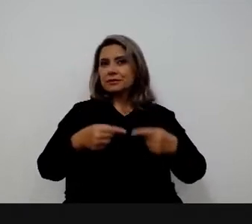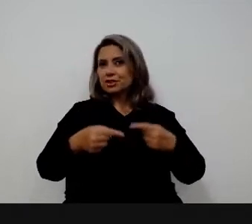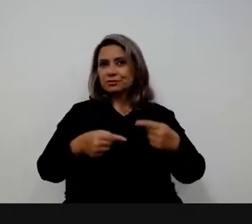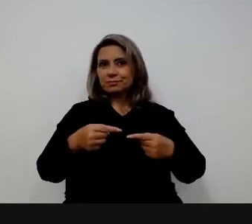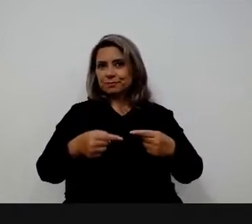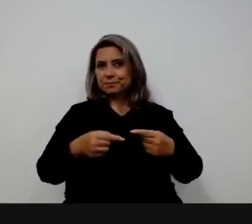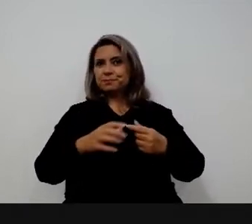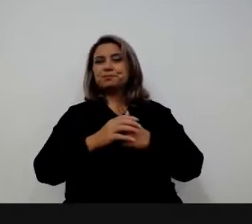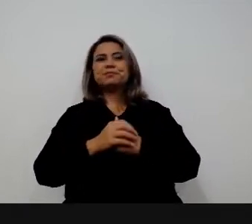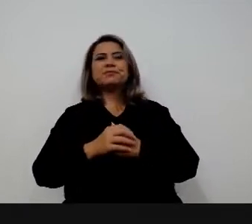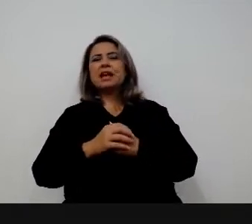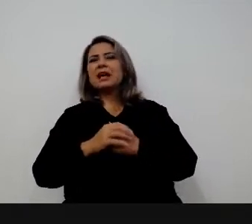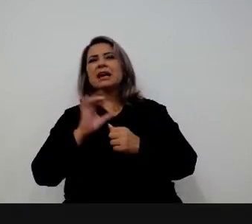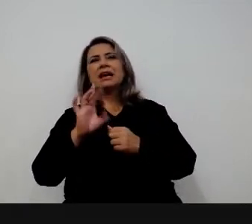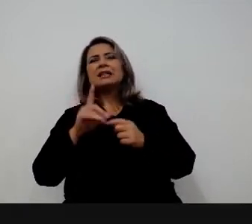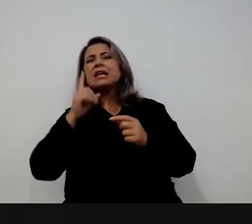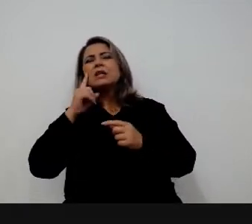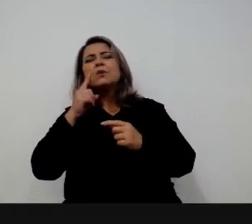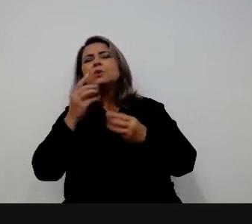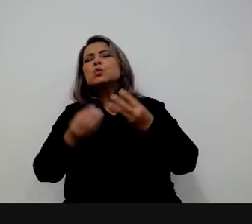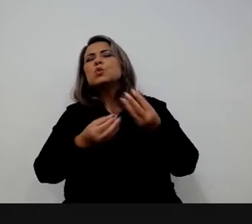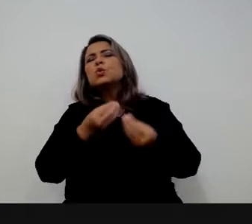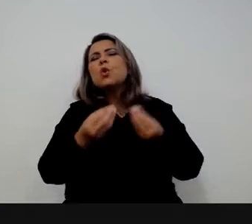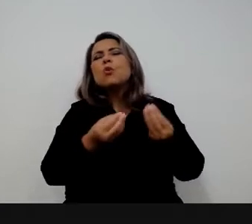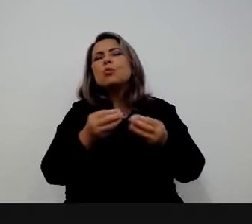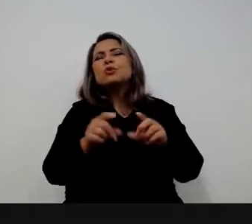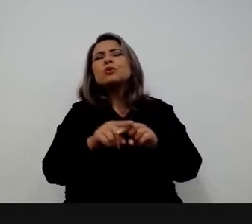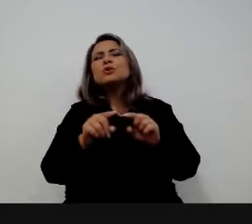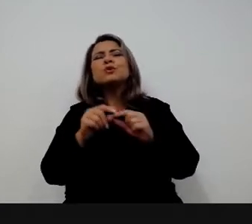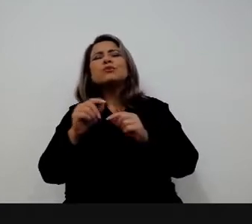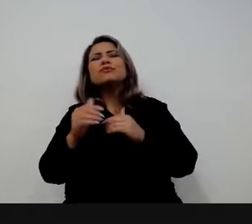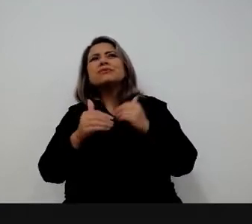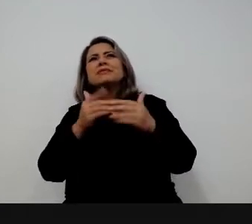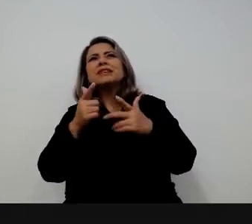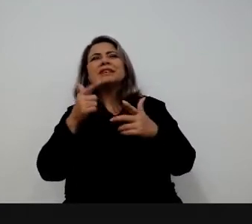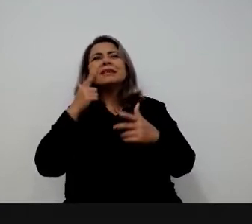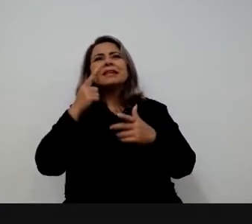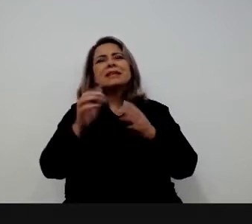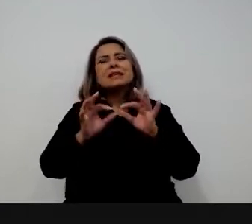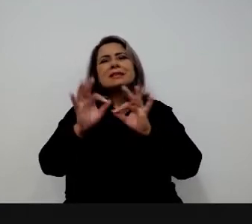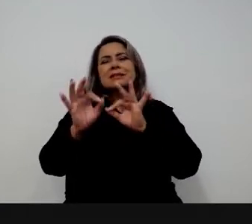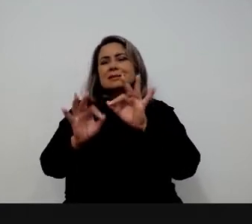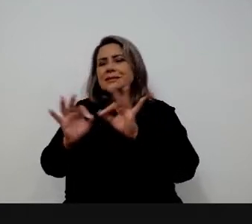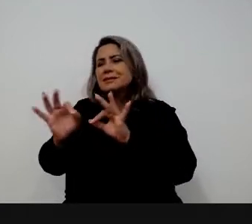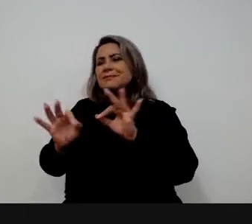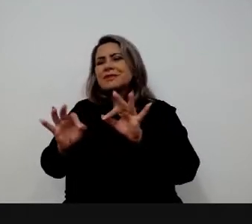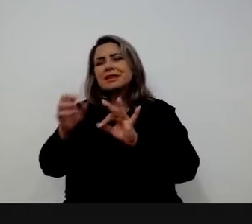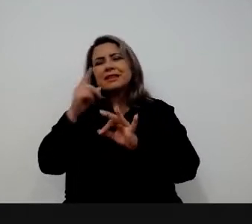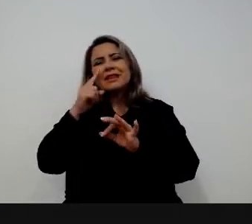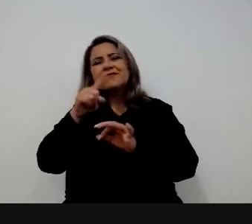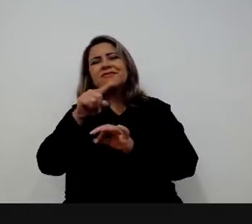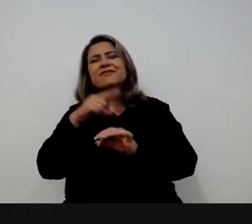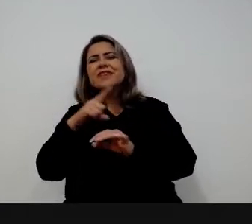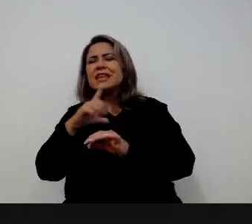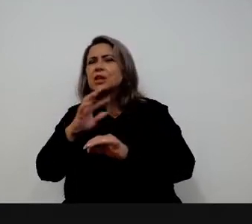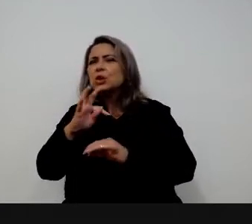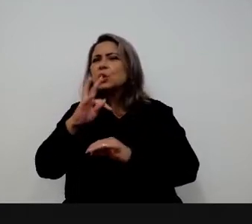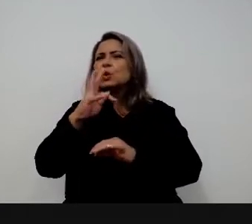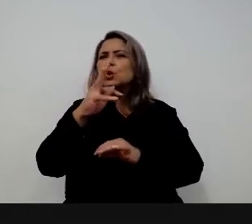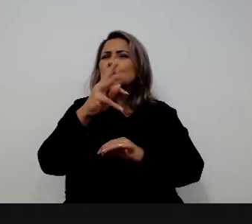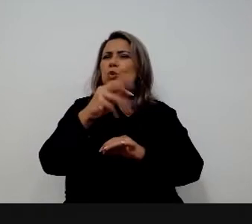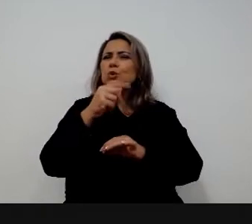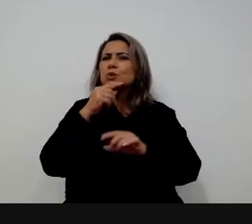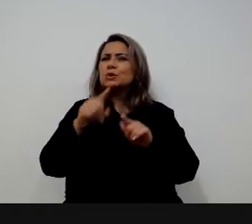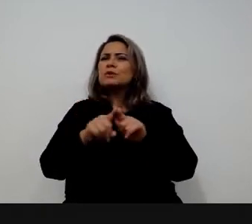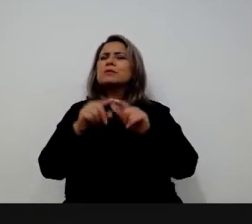a lógica da colheita e da caça, mas o sedentarismo político com as primeiras organizações, que ele vê que todos esses